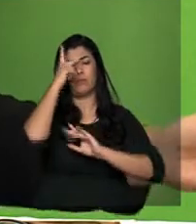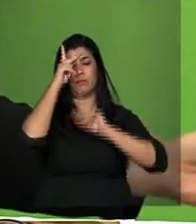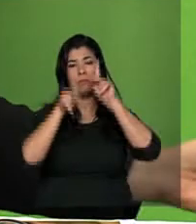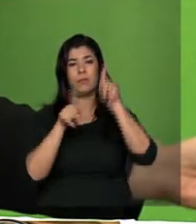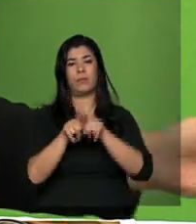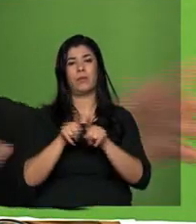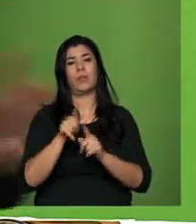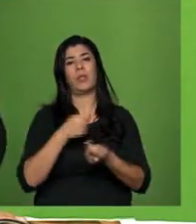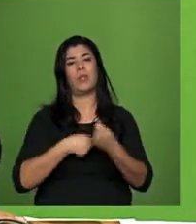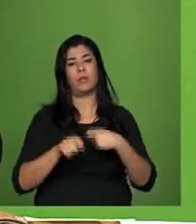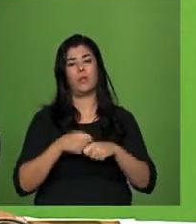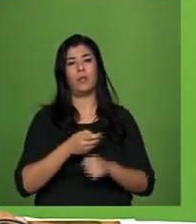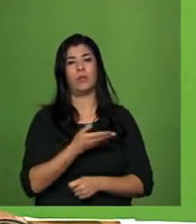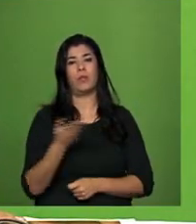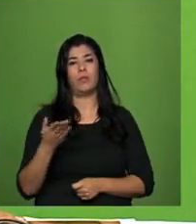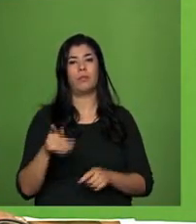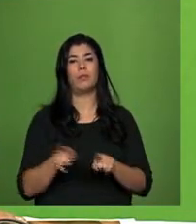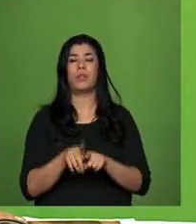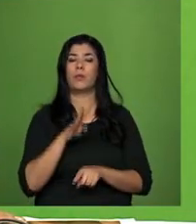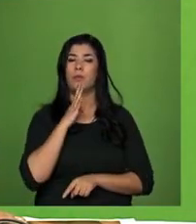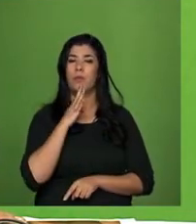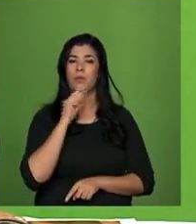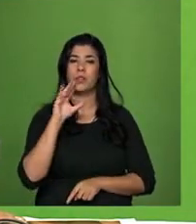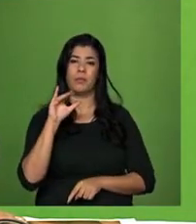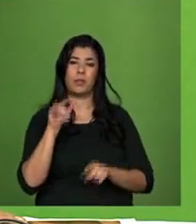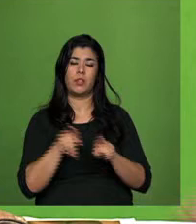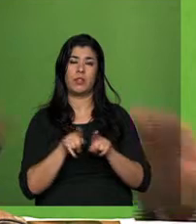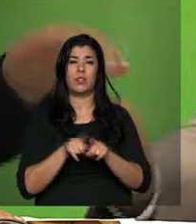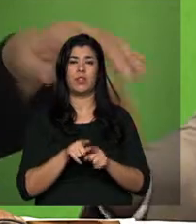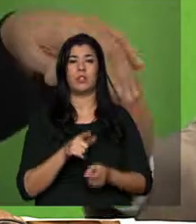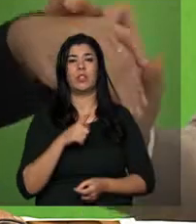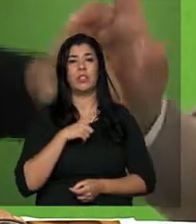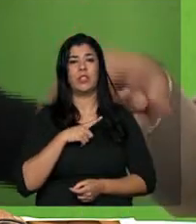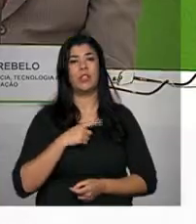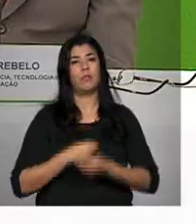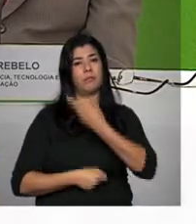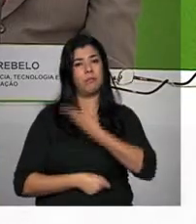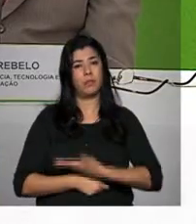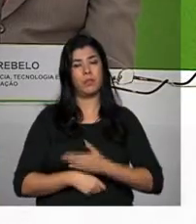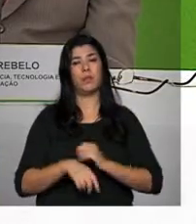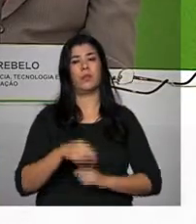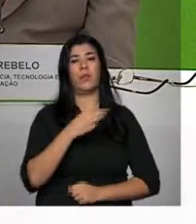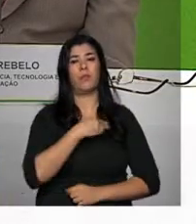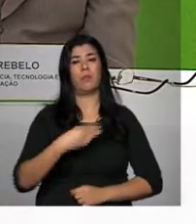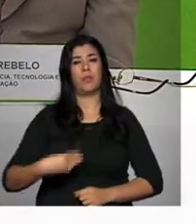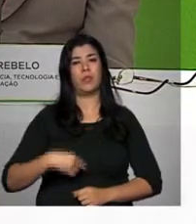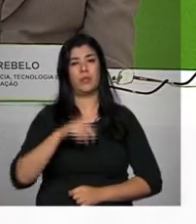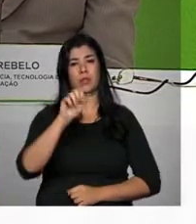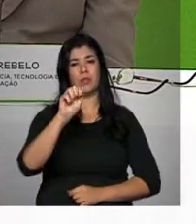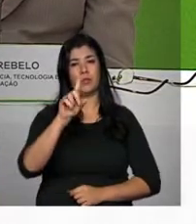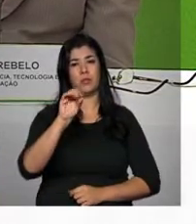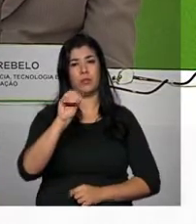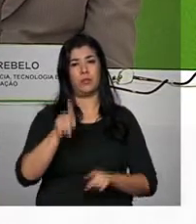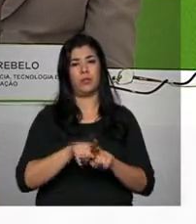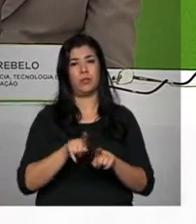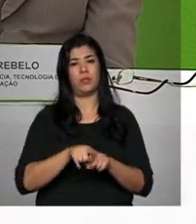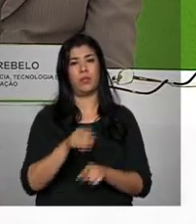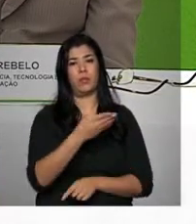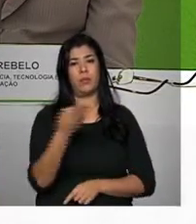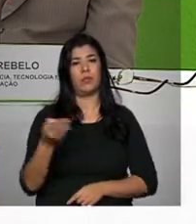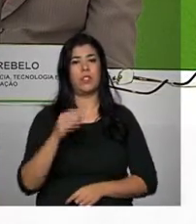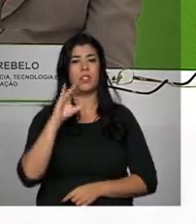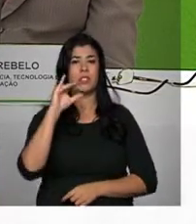e para a nossa economia e para o nosso conhecimento científico. Aldo, eu tenho muito orgulho, muito obrigada pelo apoio, muito obrigada ao pessoal da Ciência e